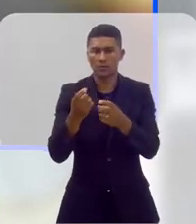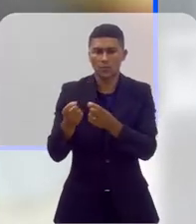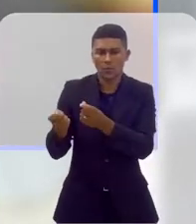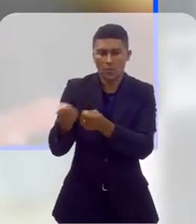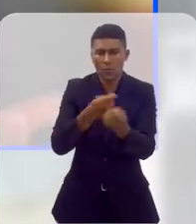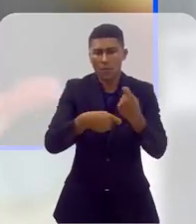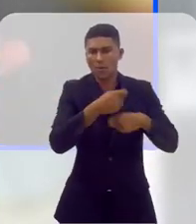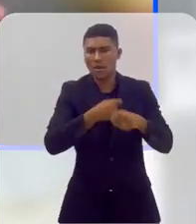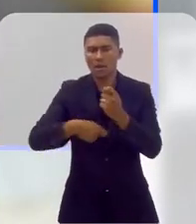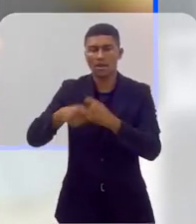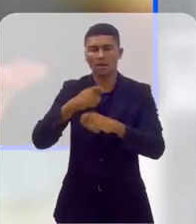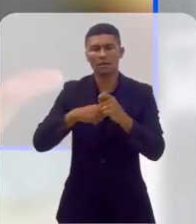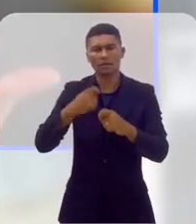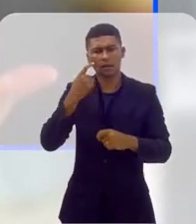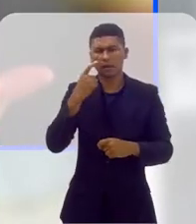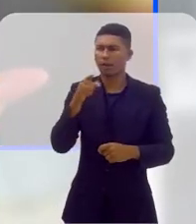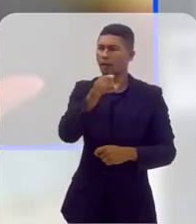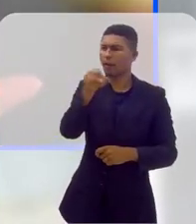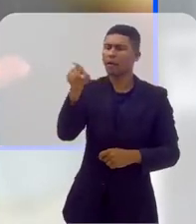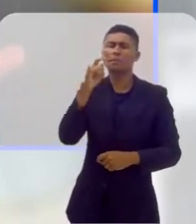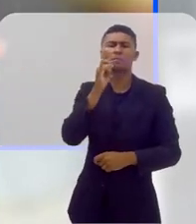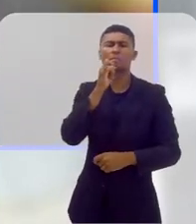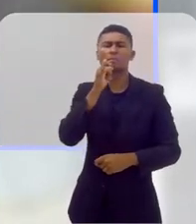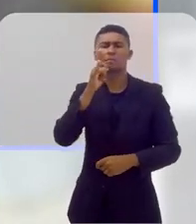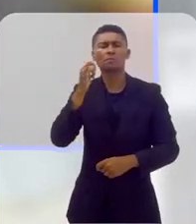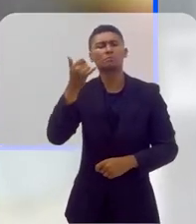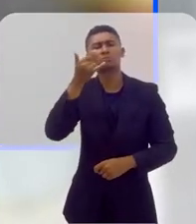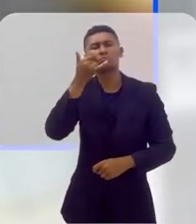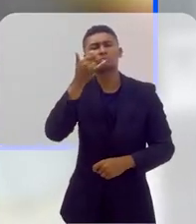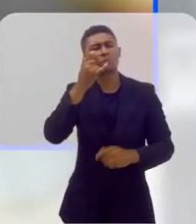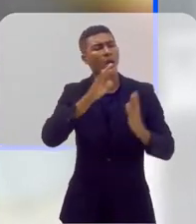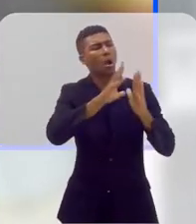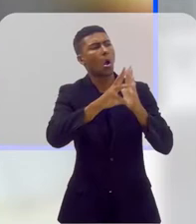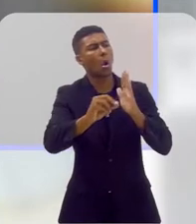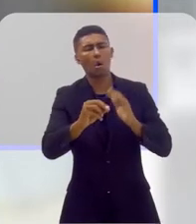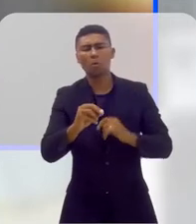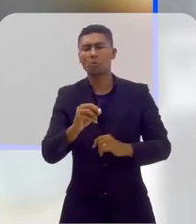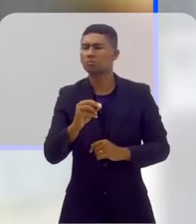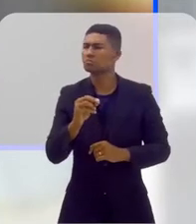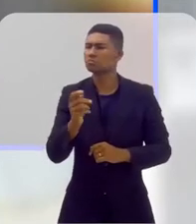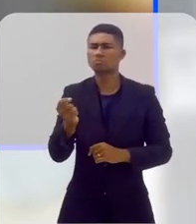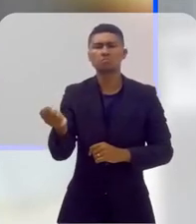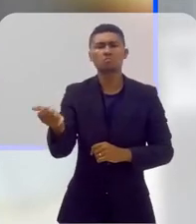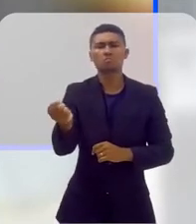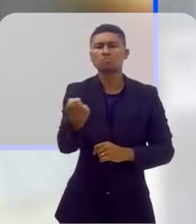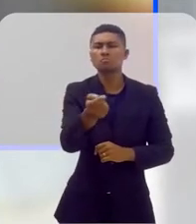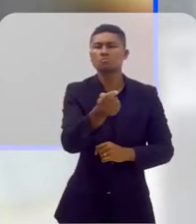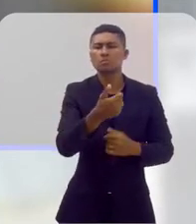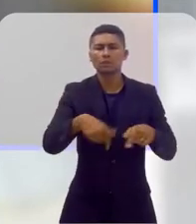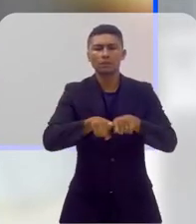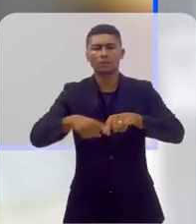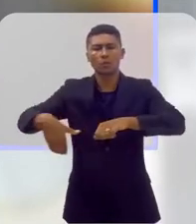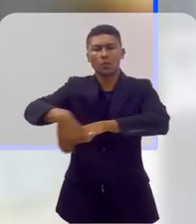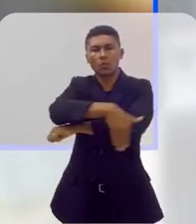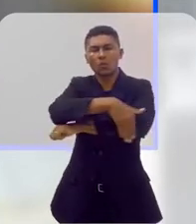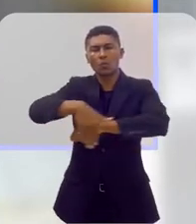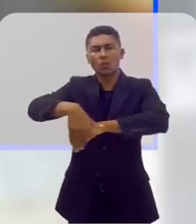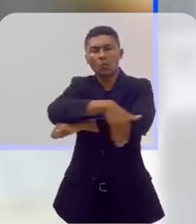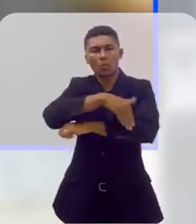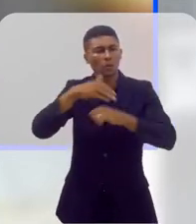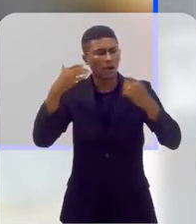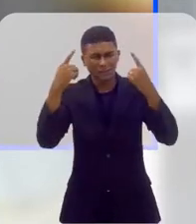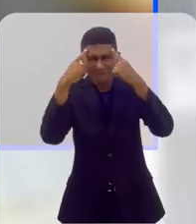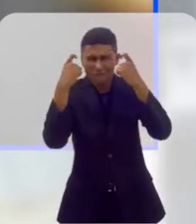podem se realizar, você não vai ver furtos de celulares, né? Situações de violência na rua para tentar